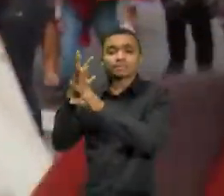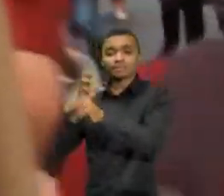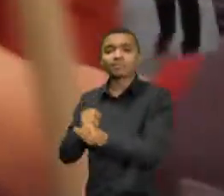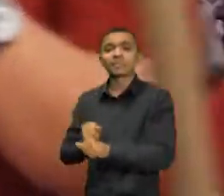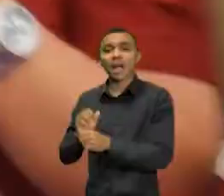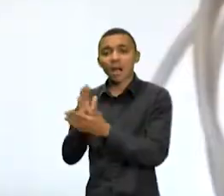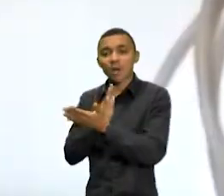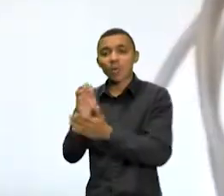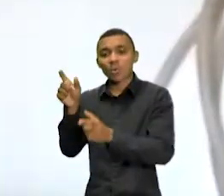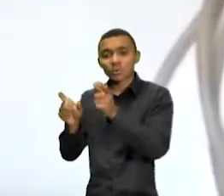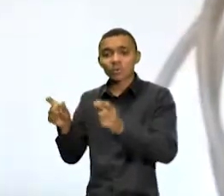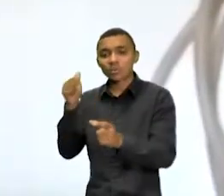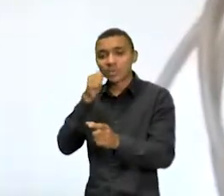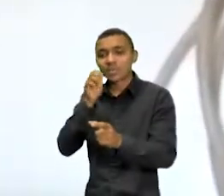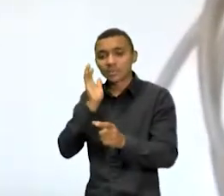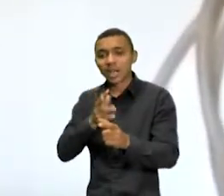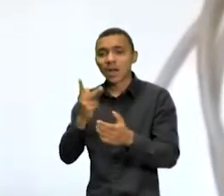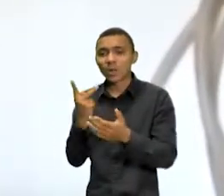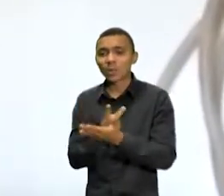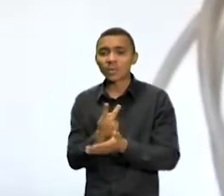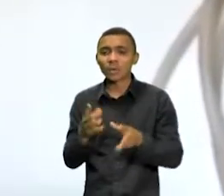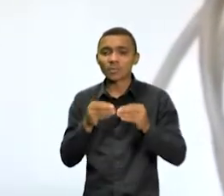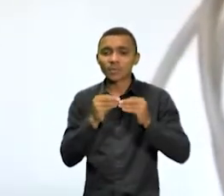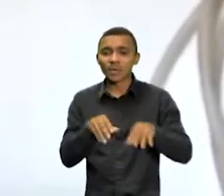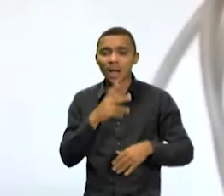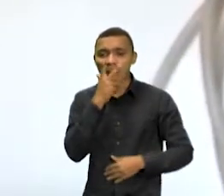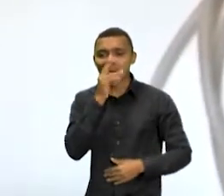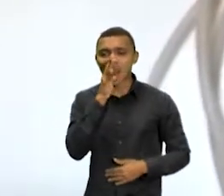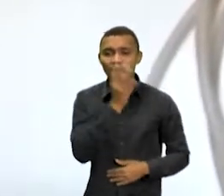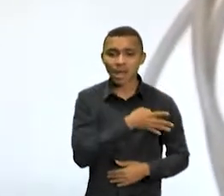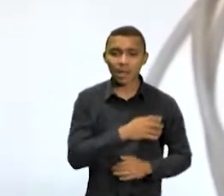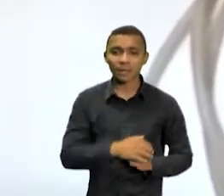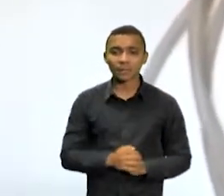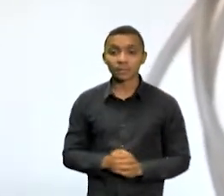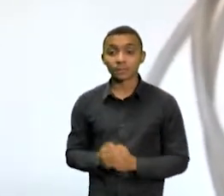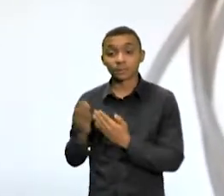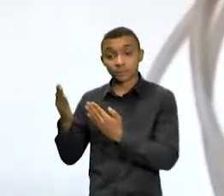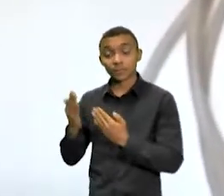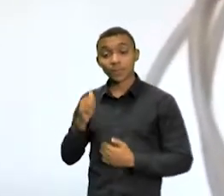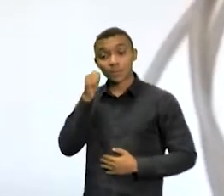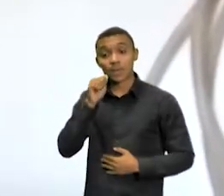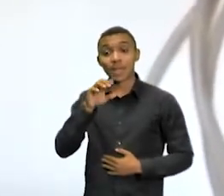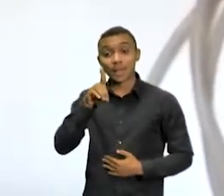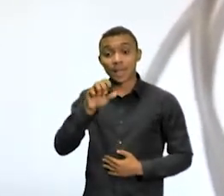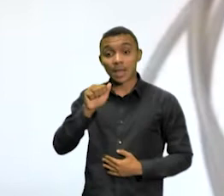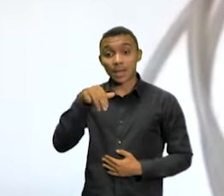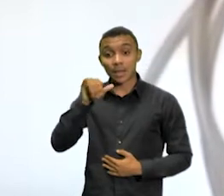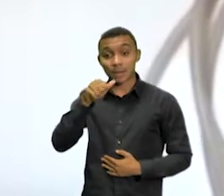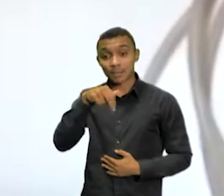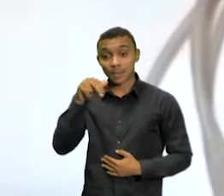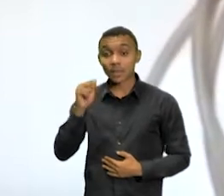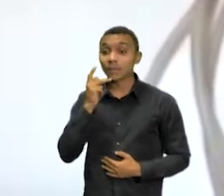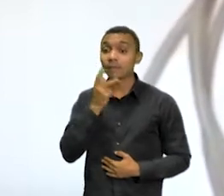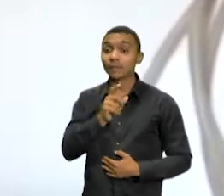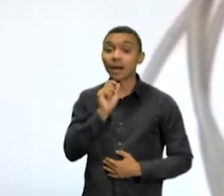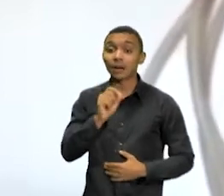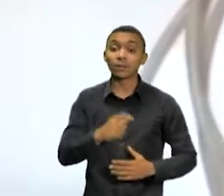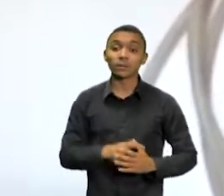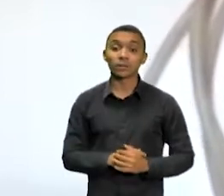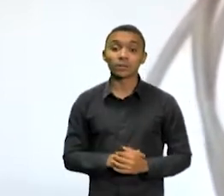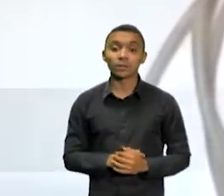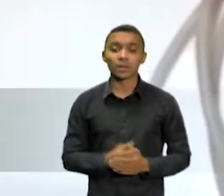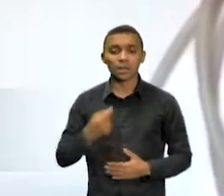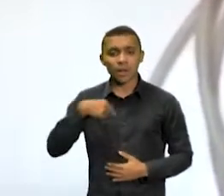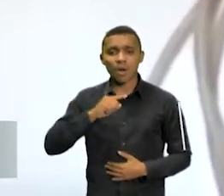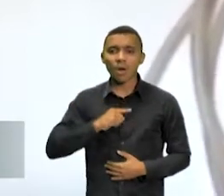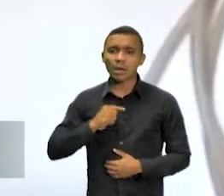por sua atuação. Damiana conhece bem essa realidade. E vivenciar tudo isso, assumir o ativismo, assumir